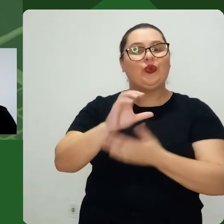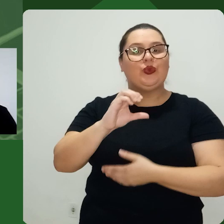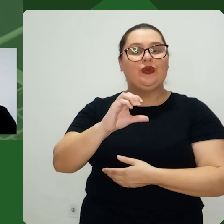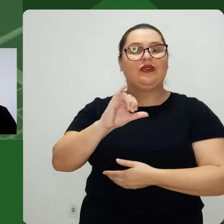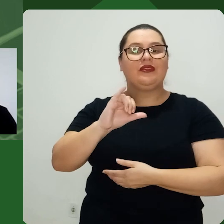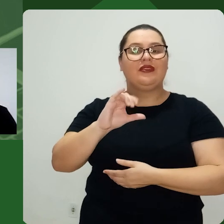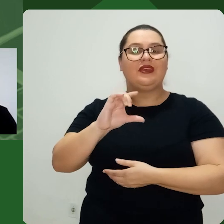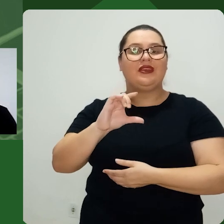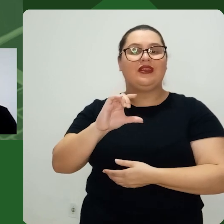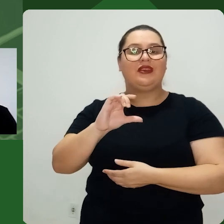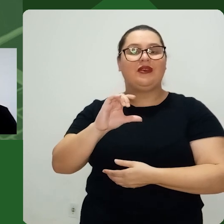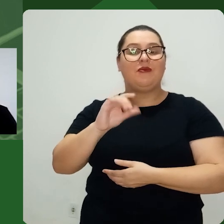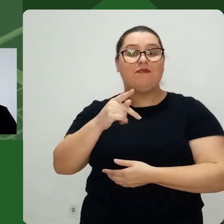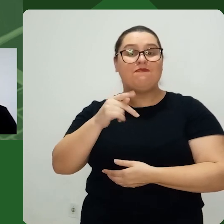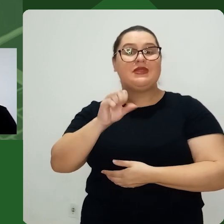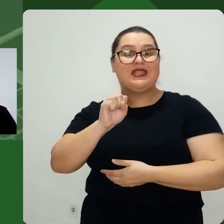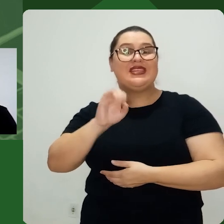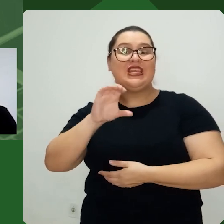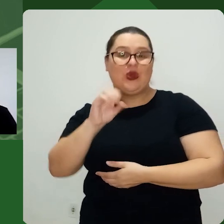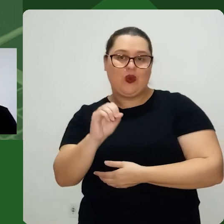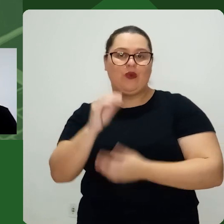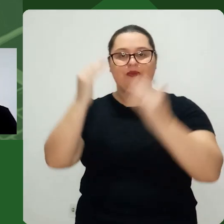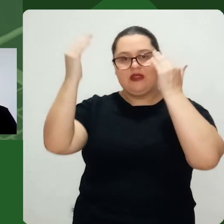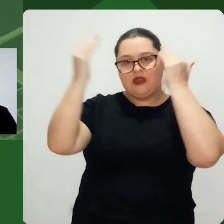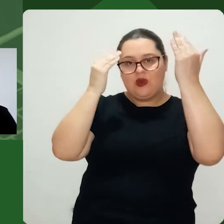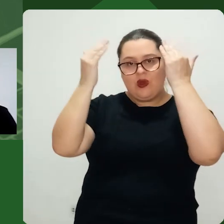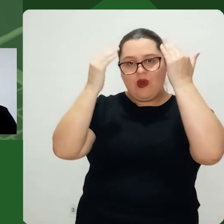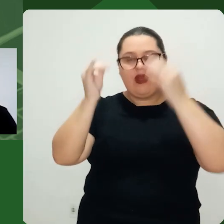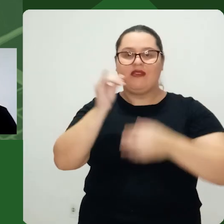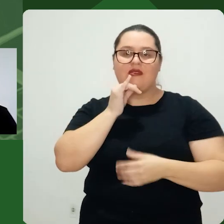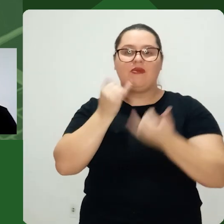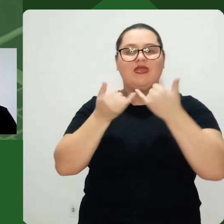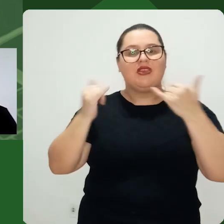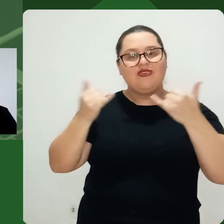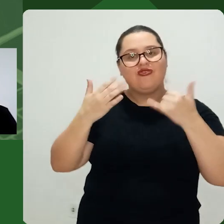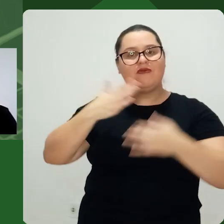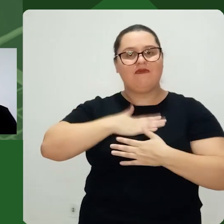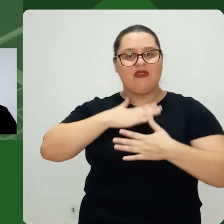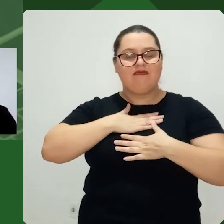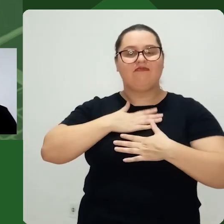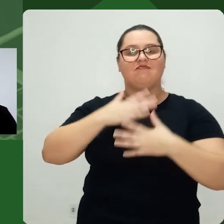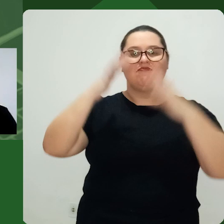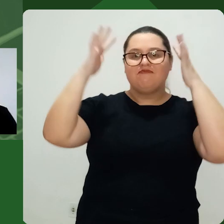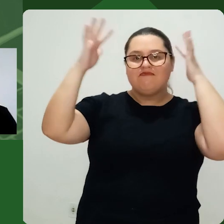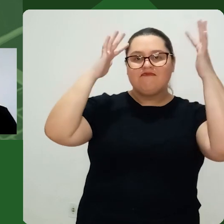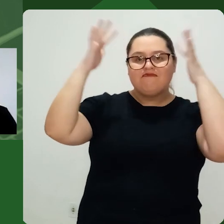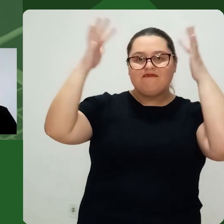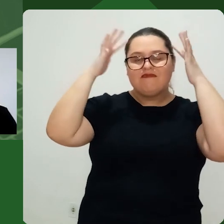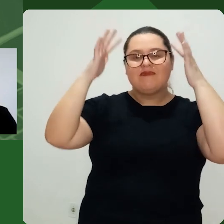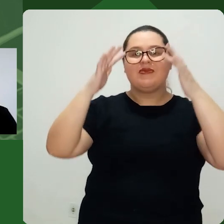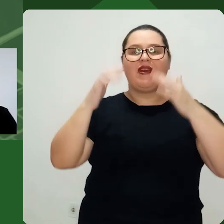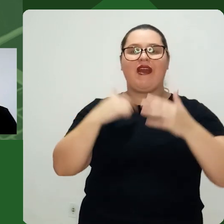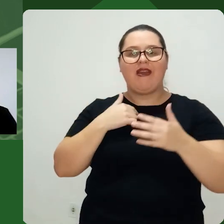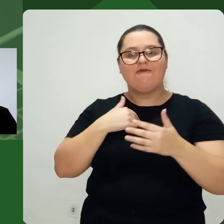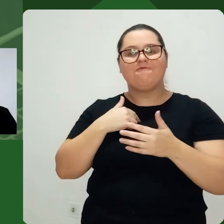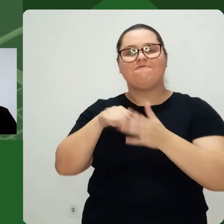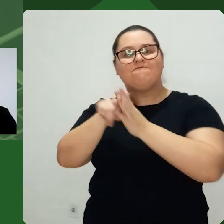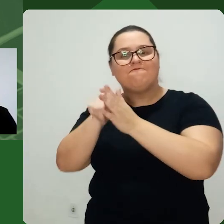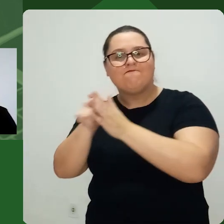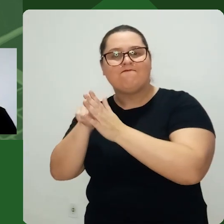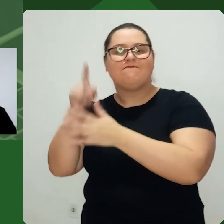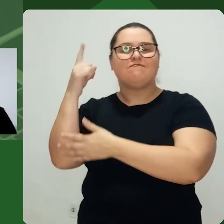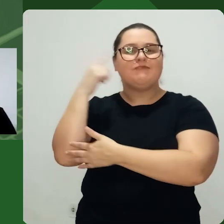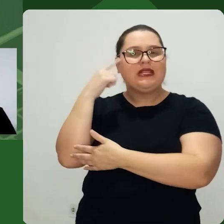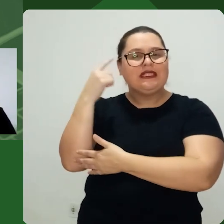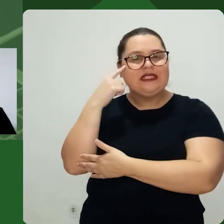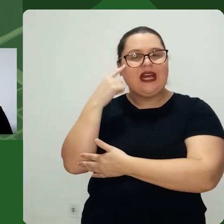chama Custo psíquico, né? Custo psicológico Seria a energia mental Que eu gastei Seria bom